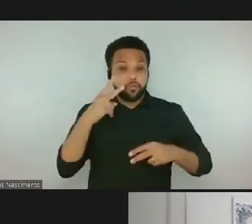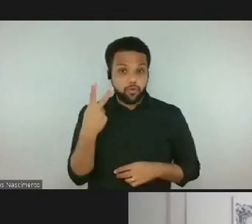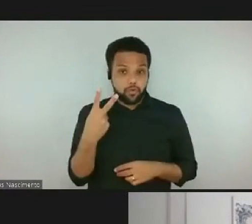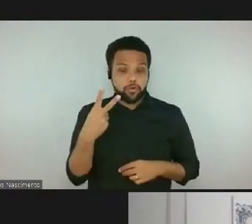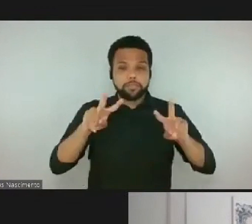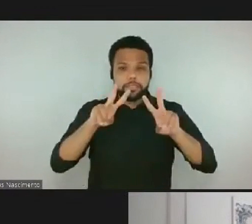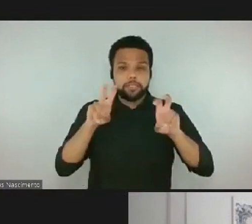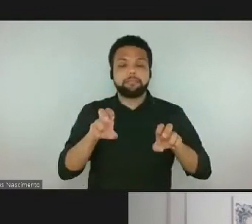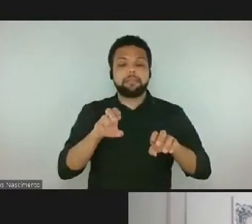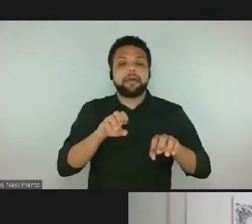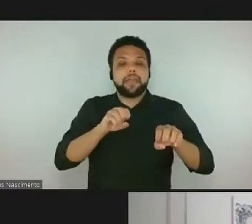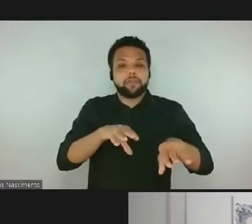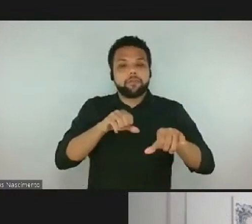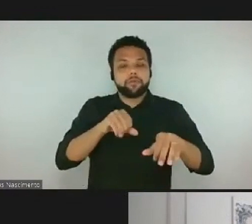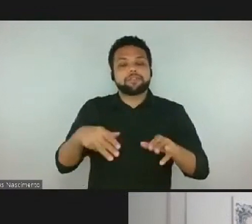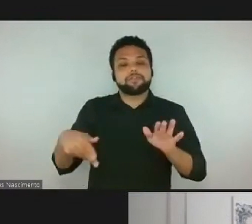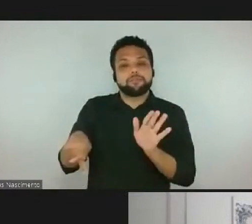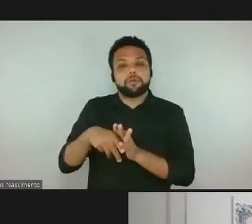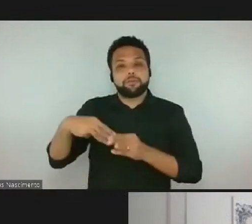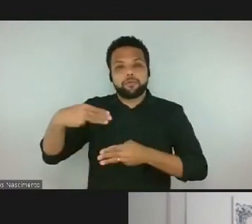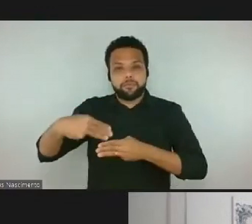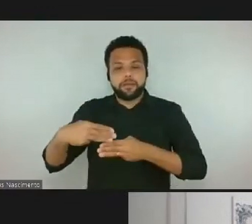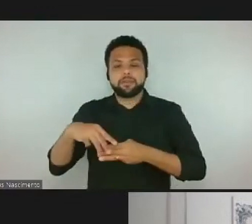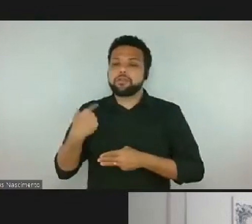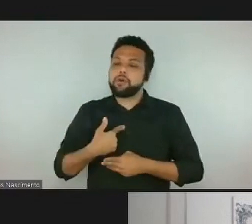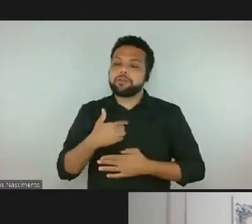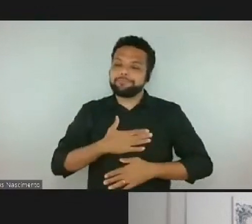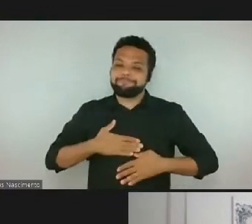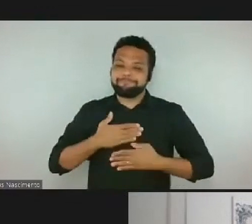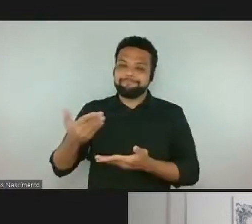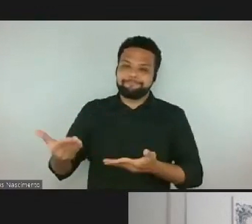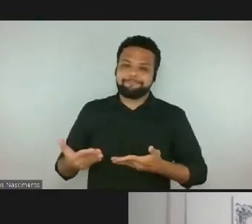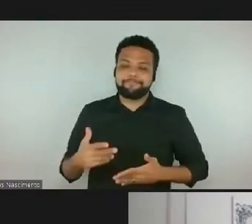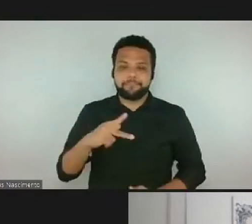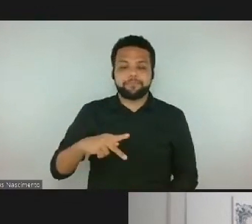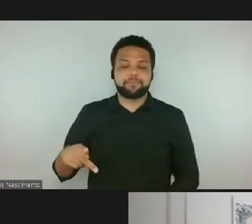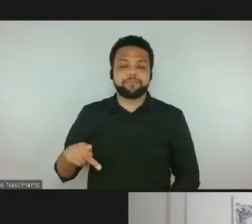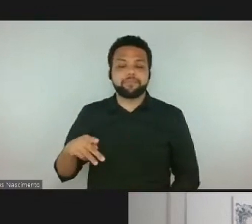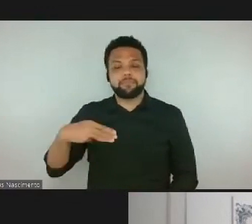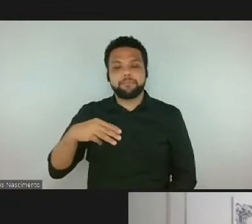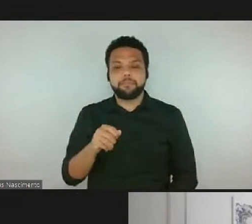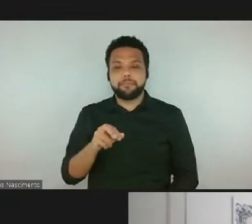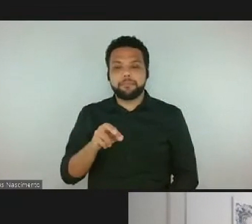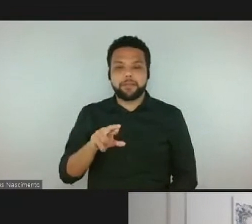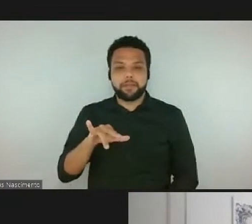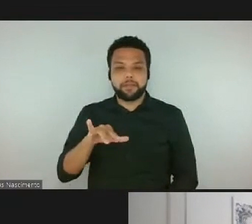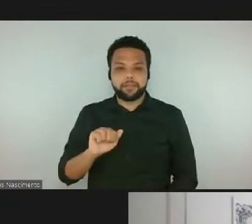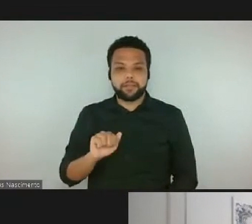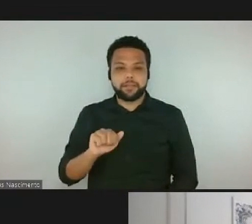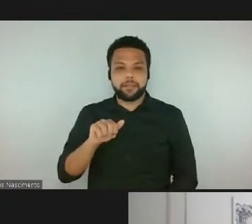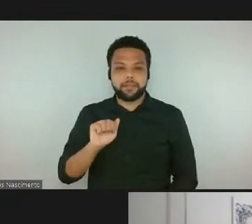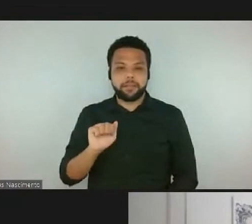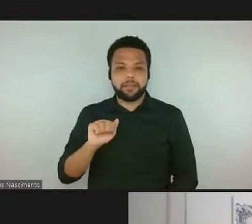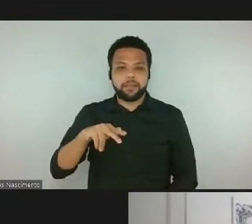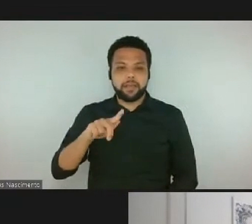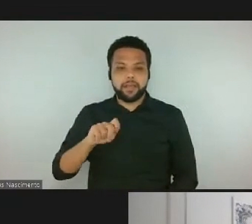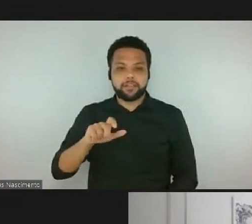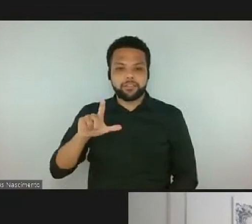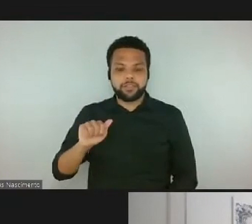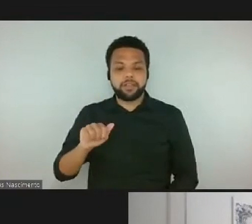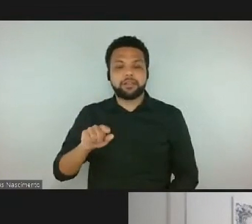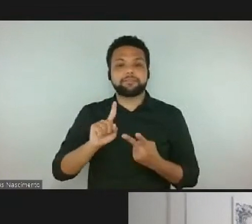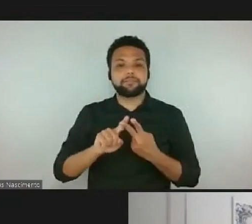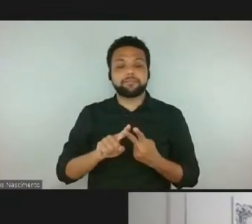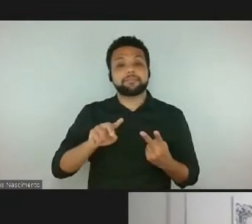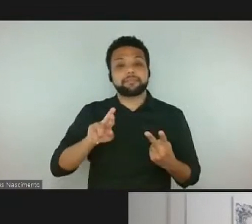as professoras Maria Ângela Serra e Francoio e Renata Santana. A Maria Ângela, que vai